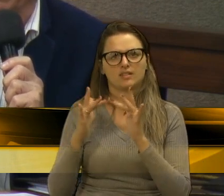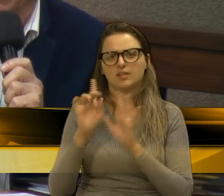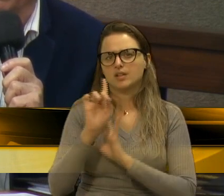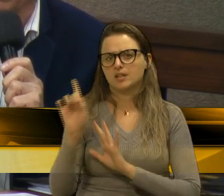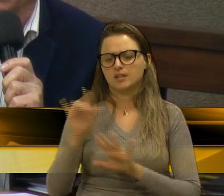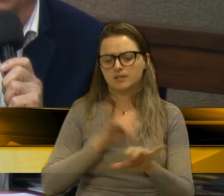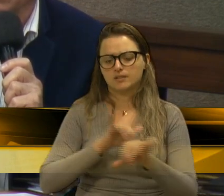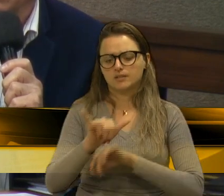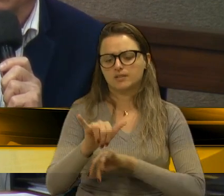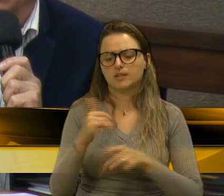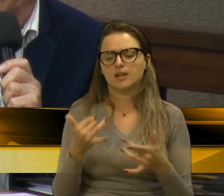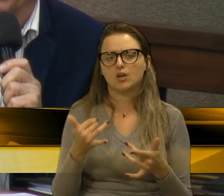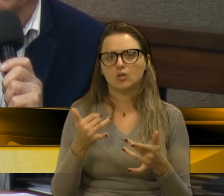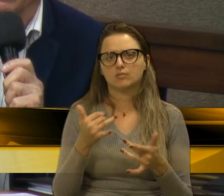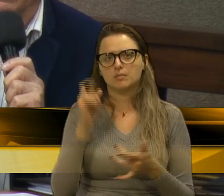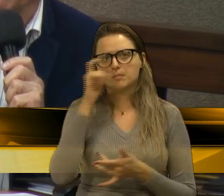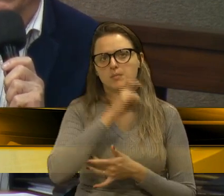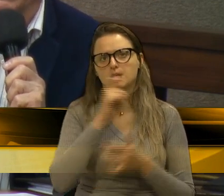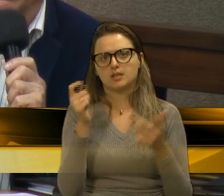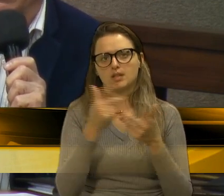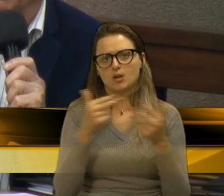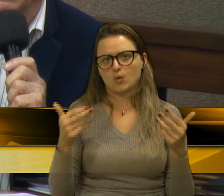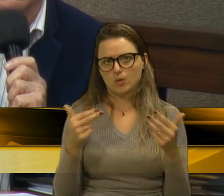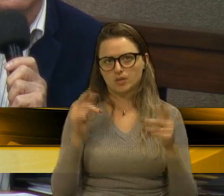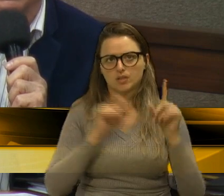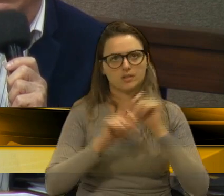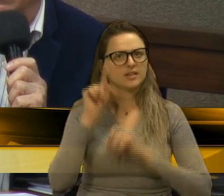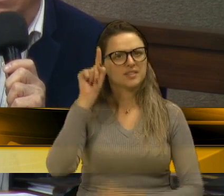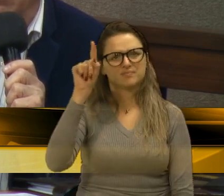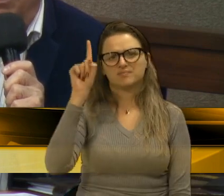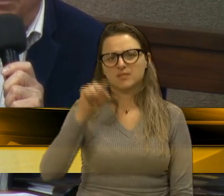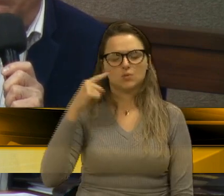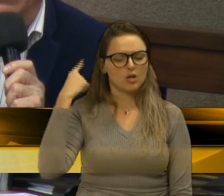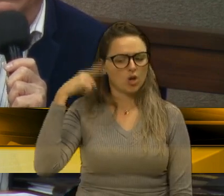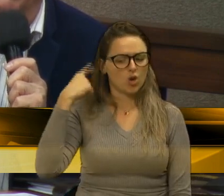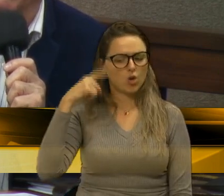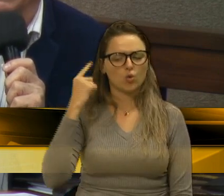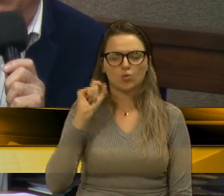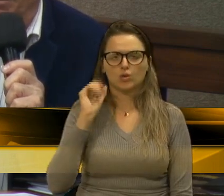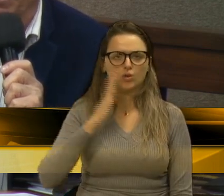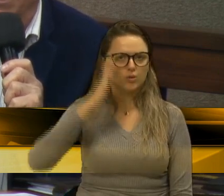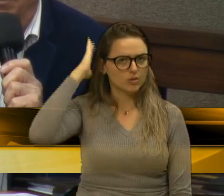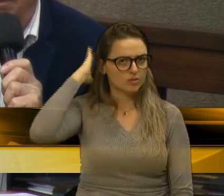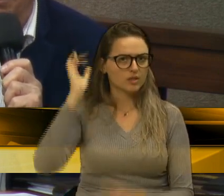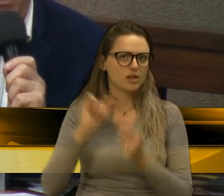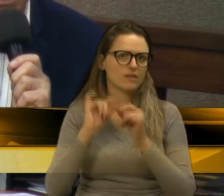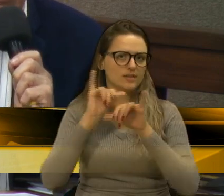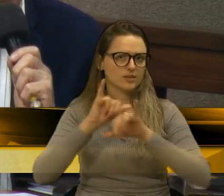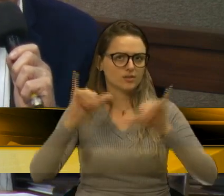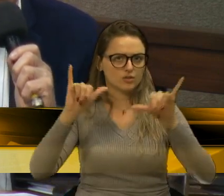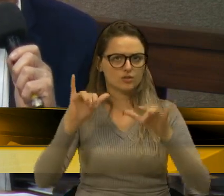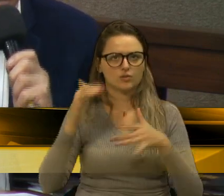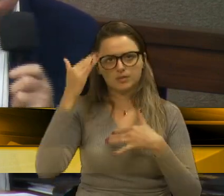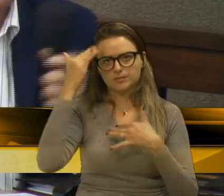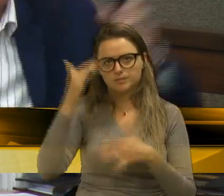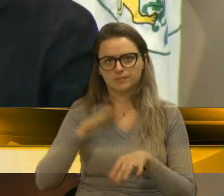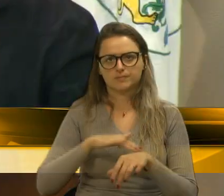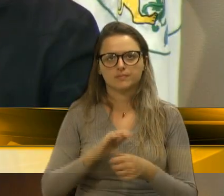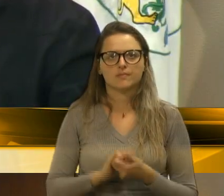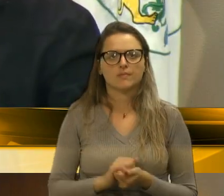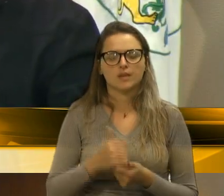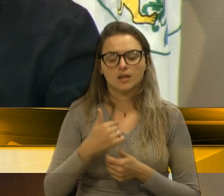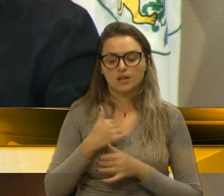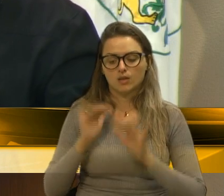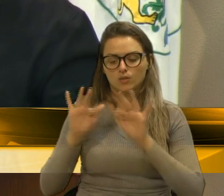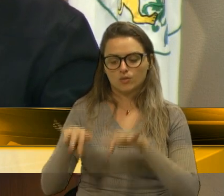a Câmara de Vereadores, porque isso aí beira realmente a insanidade e que estão fazendo com essas publicações. Obrigado pela parte. E concluo,